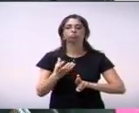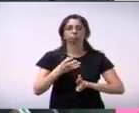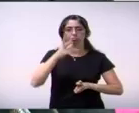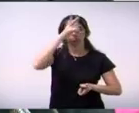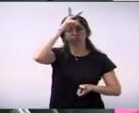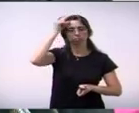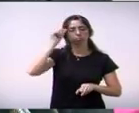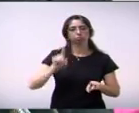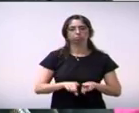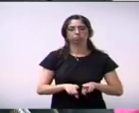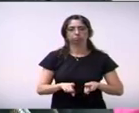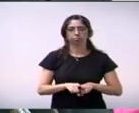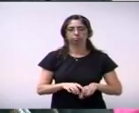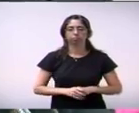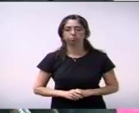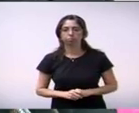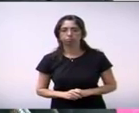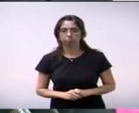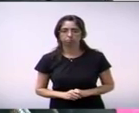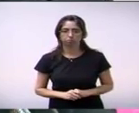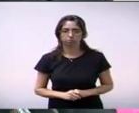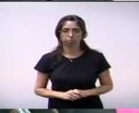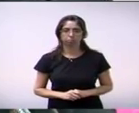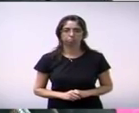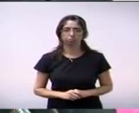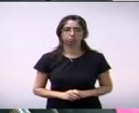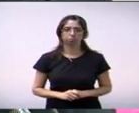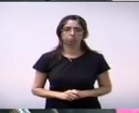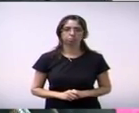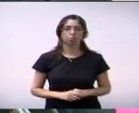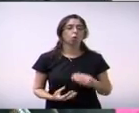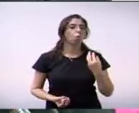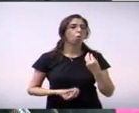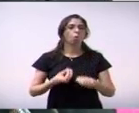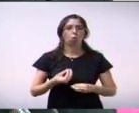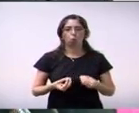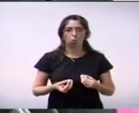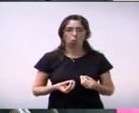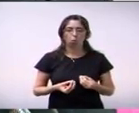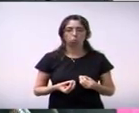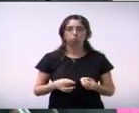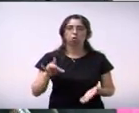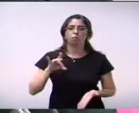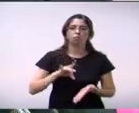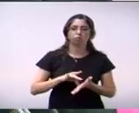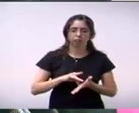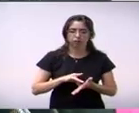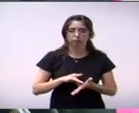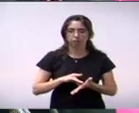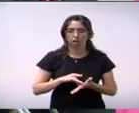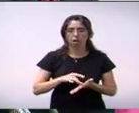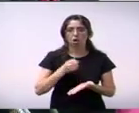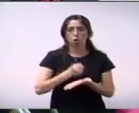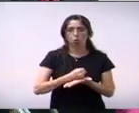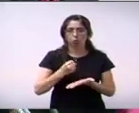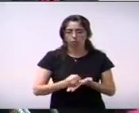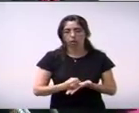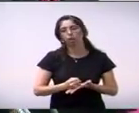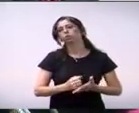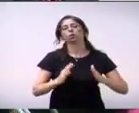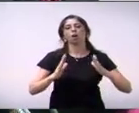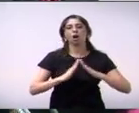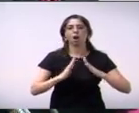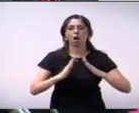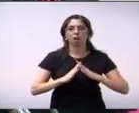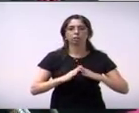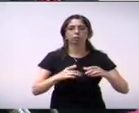Executivo sobre o procedimento de regularização dos imóveis existentes no bairro Betel desde